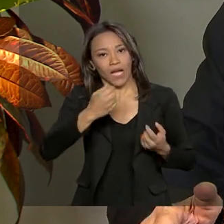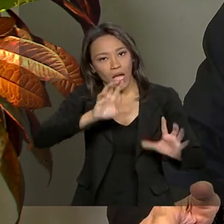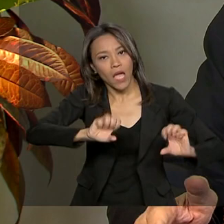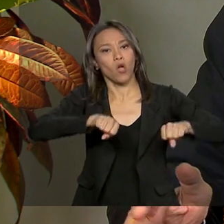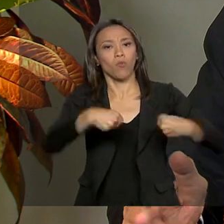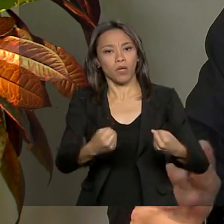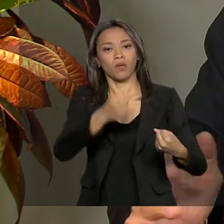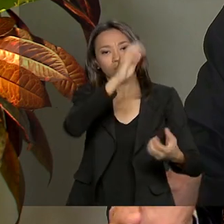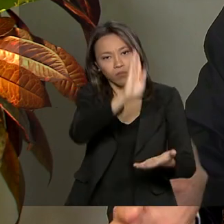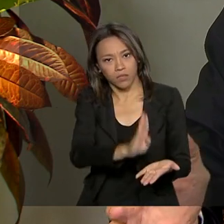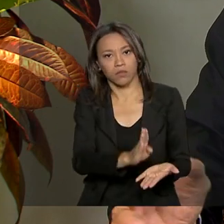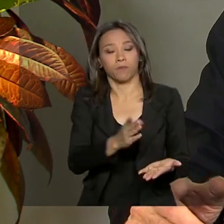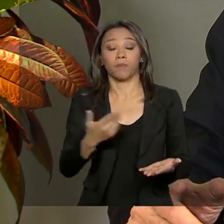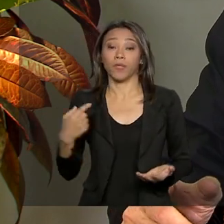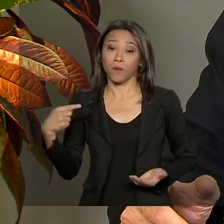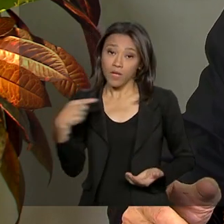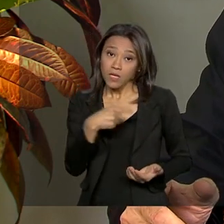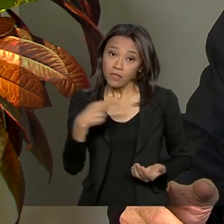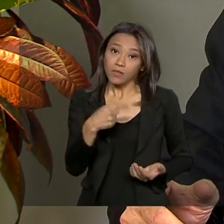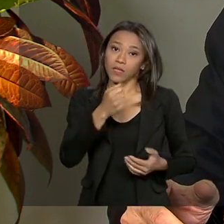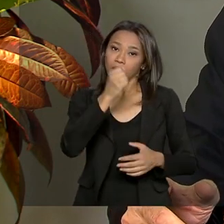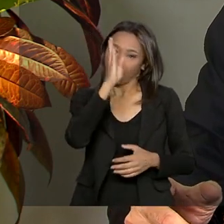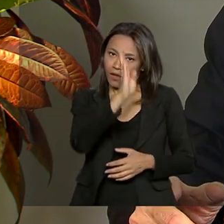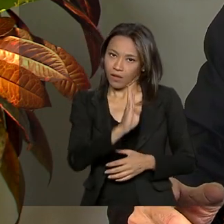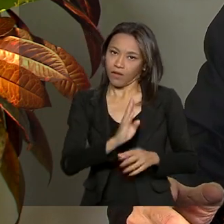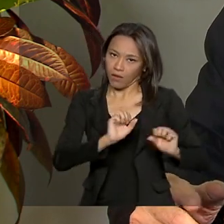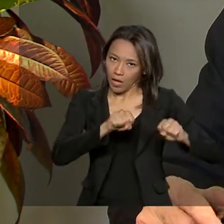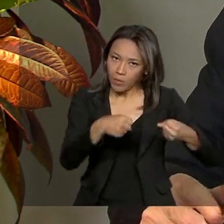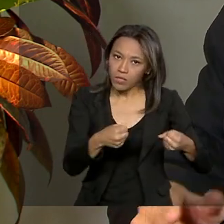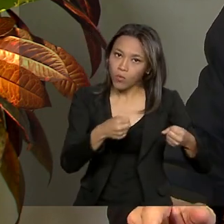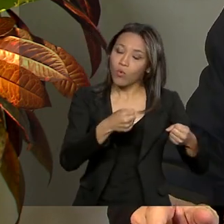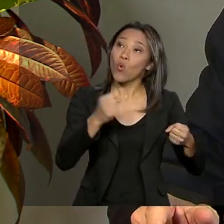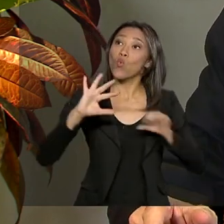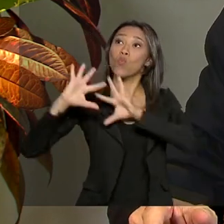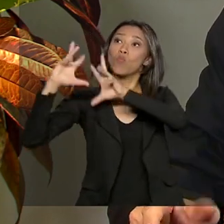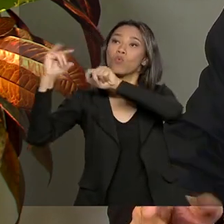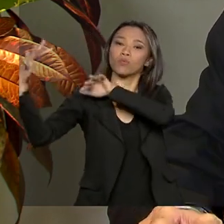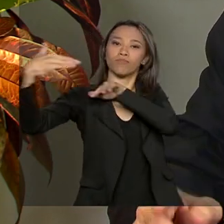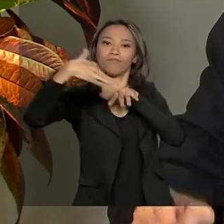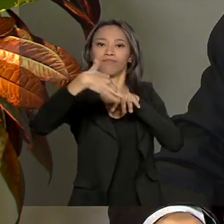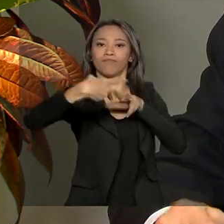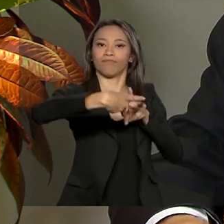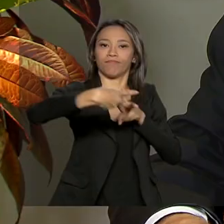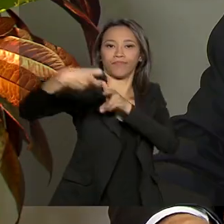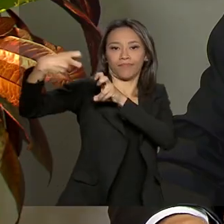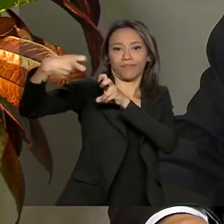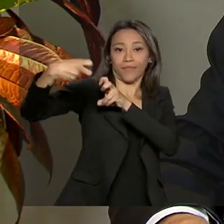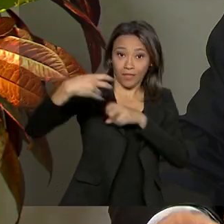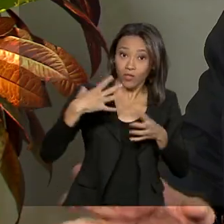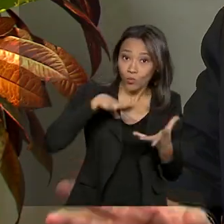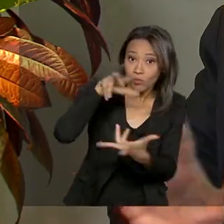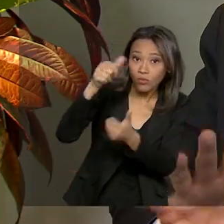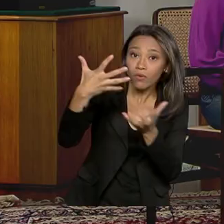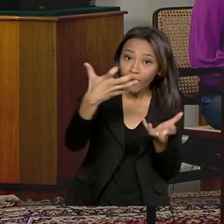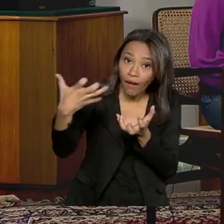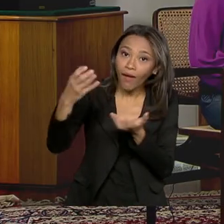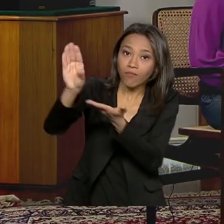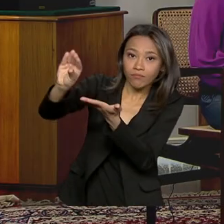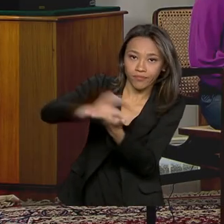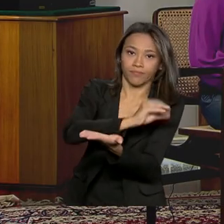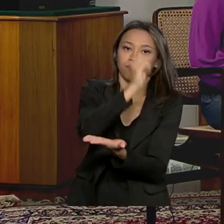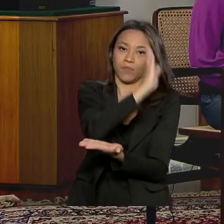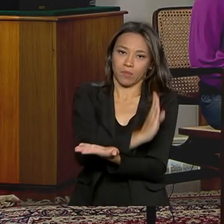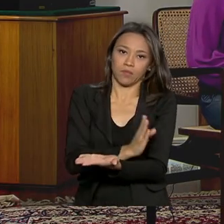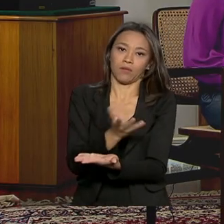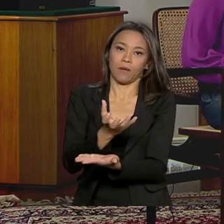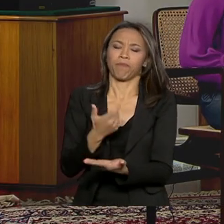Essa recuperação está aparecendo, inclusive, para o mundo. E temos certeza que o mundo quer investir no Brasil. A prova, outro